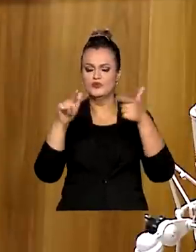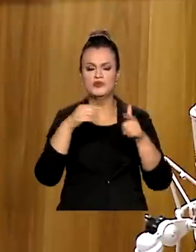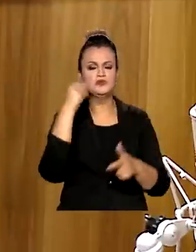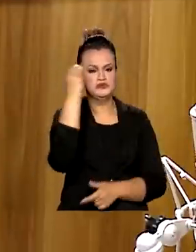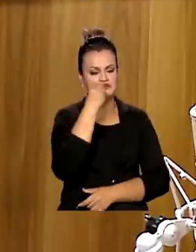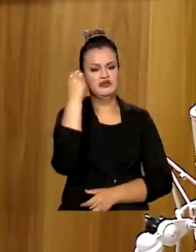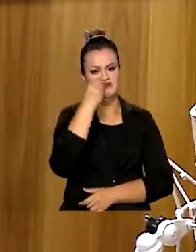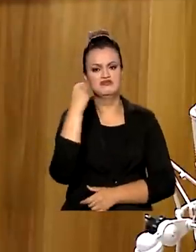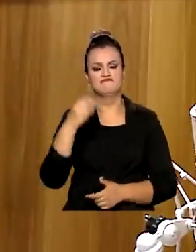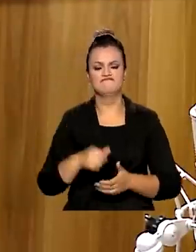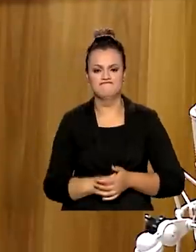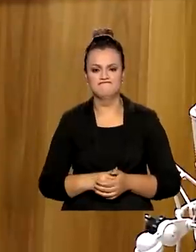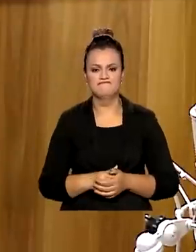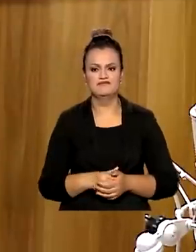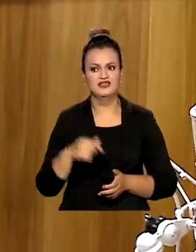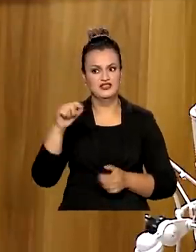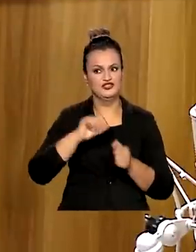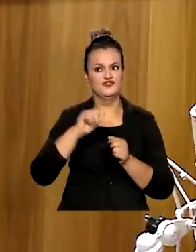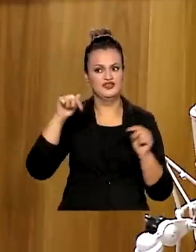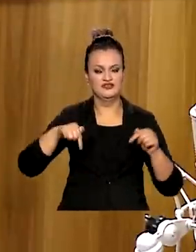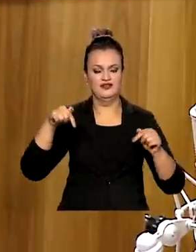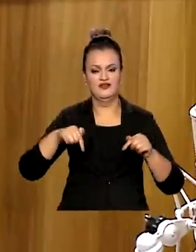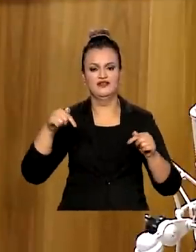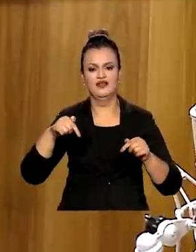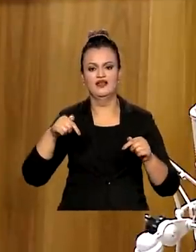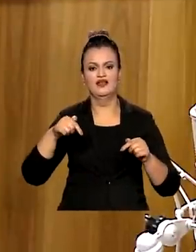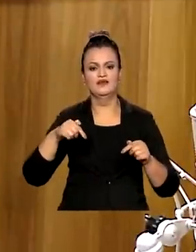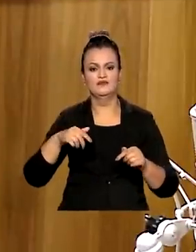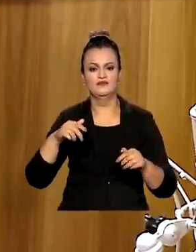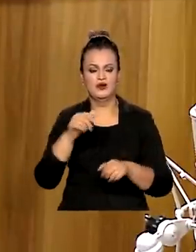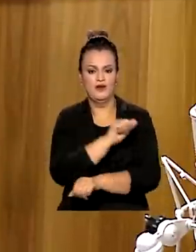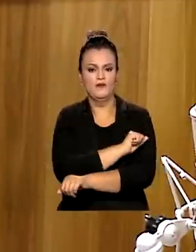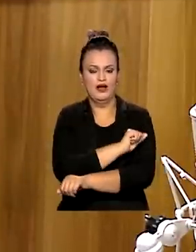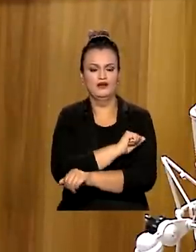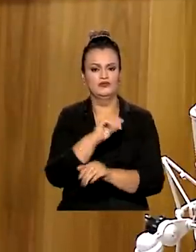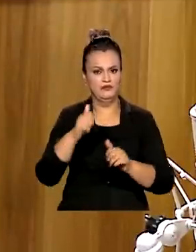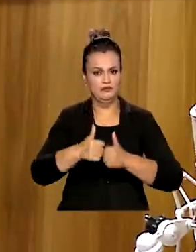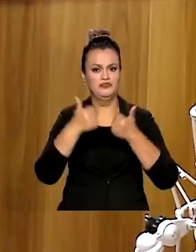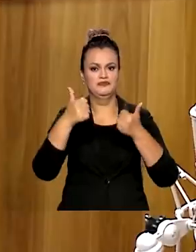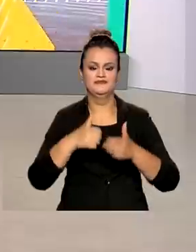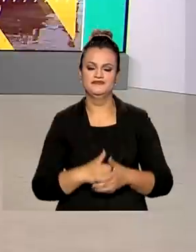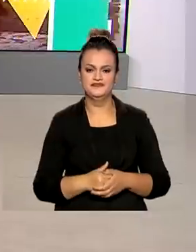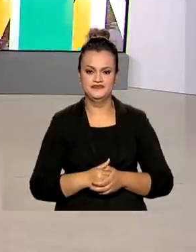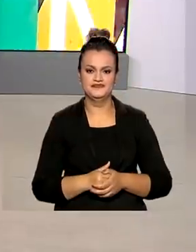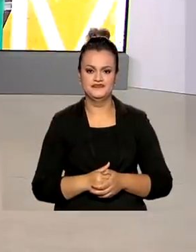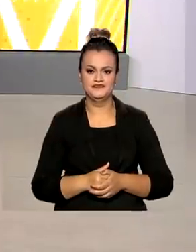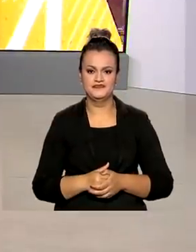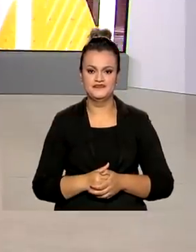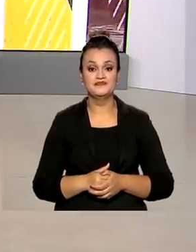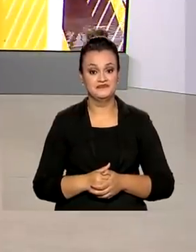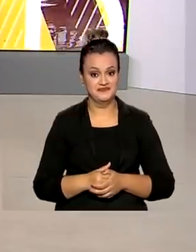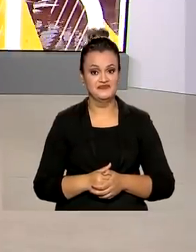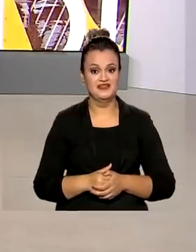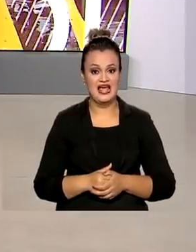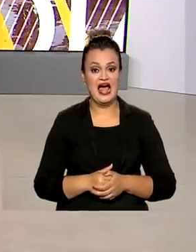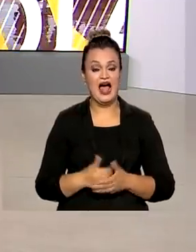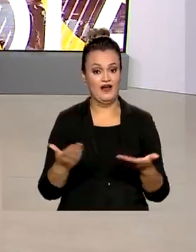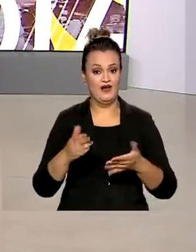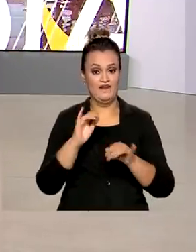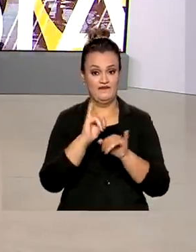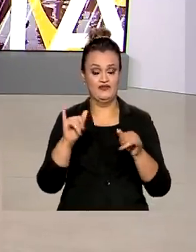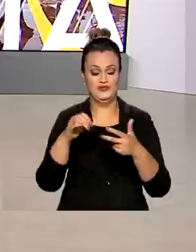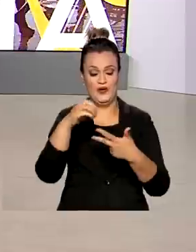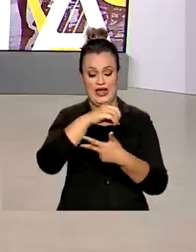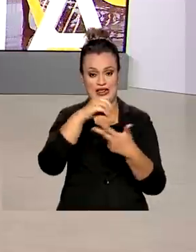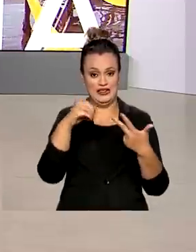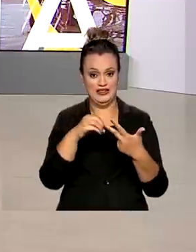experiências que nós construímos aqui para a recuperação da aprendizagem dos nossos estudantes. Pois é, e saíram as datas das